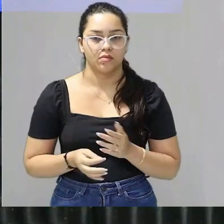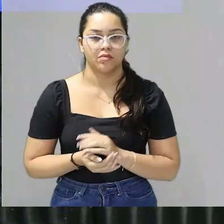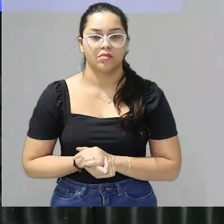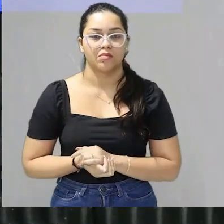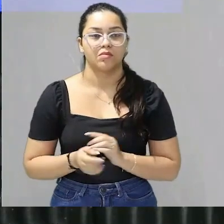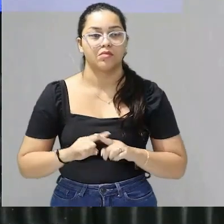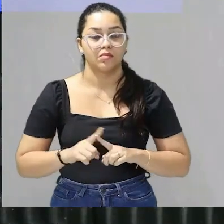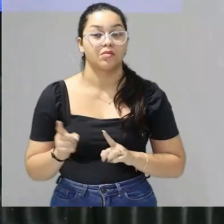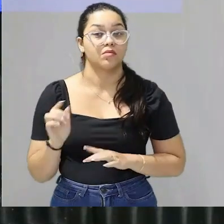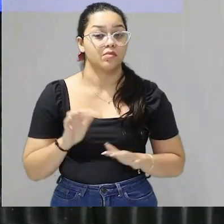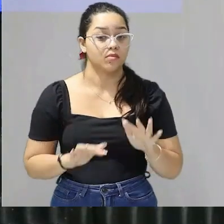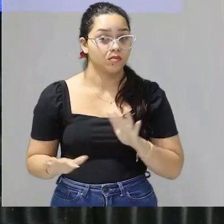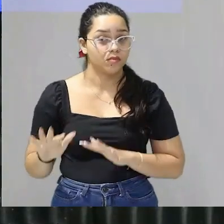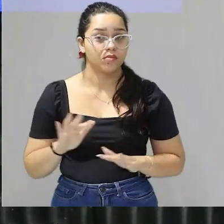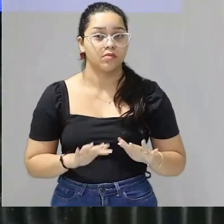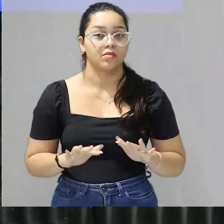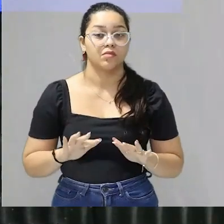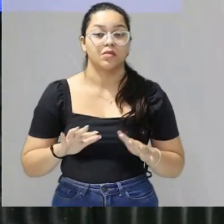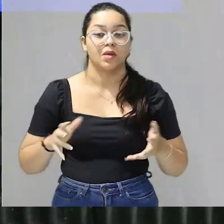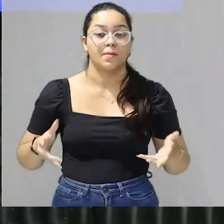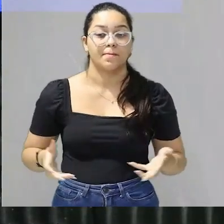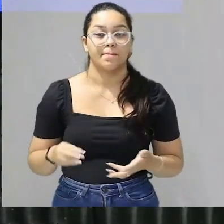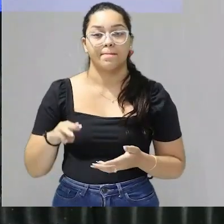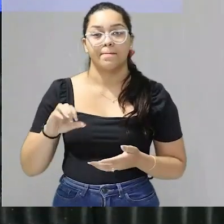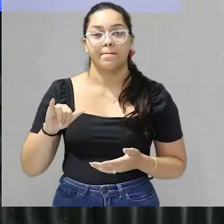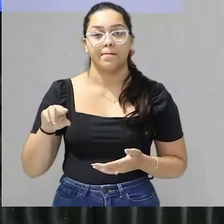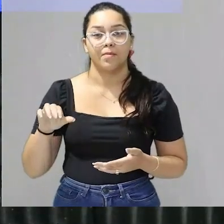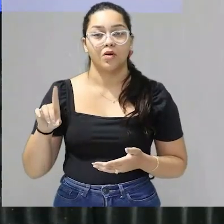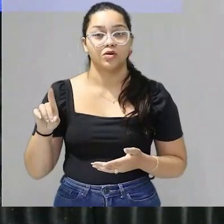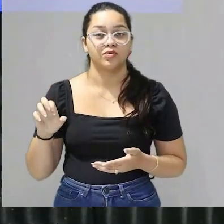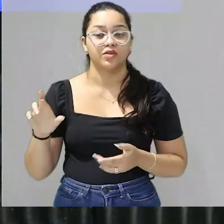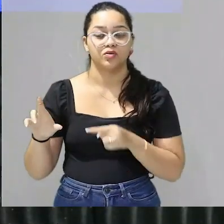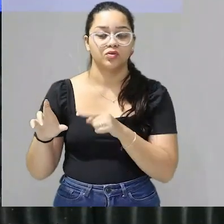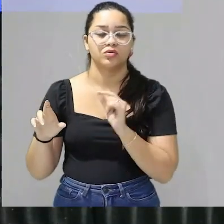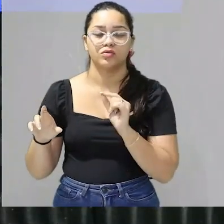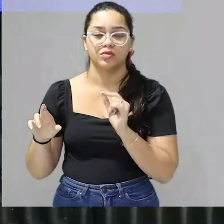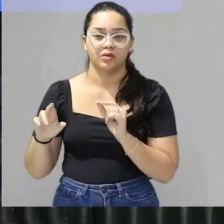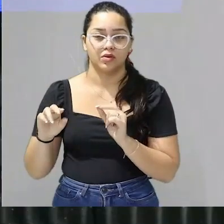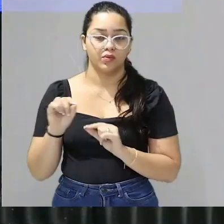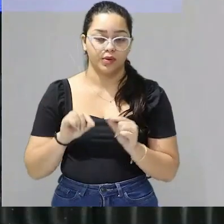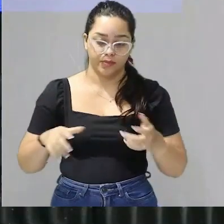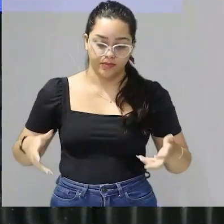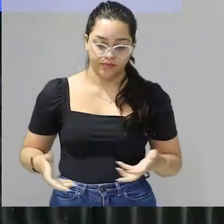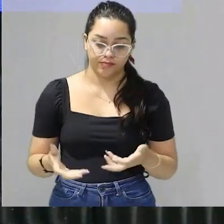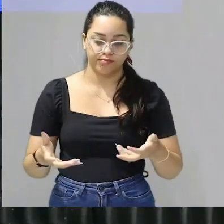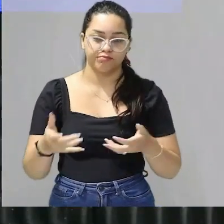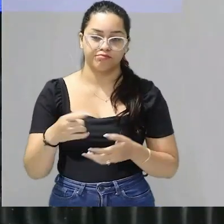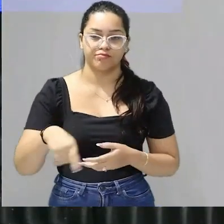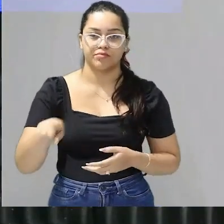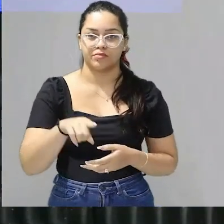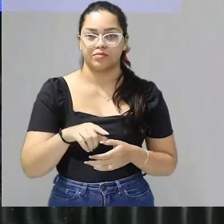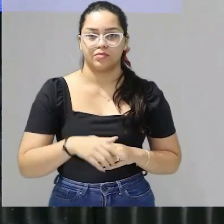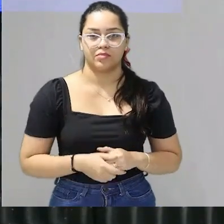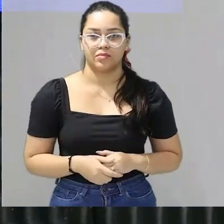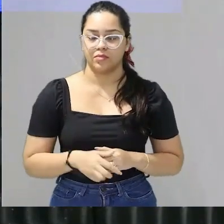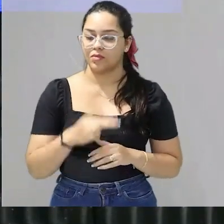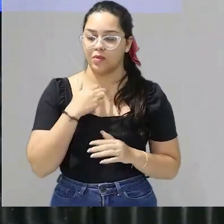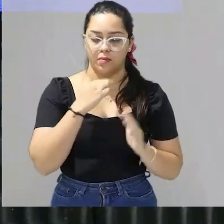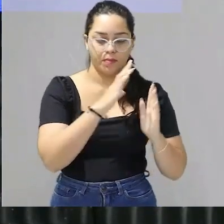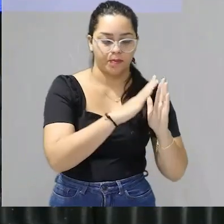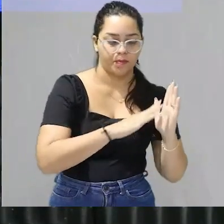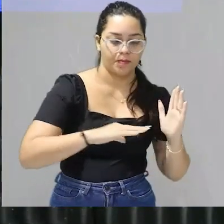mas muito cuidado motivadores significa o que turma para motivar não vale copiar